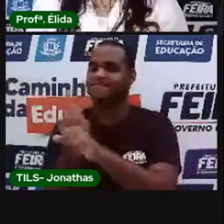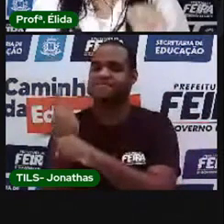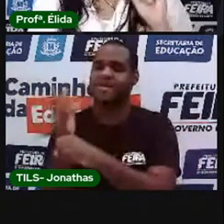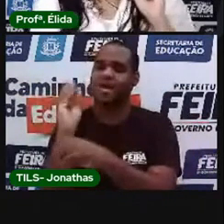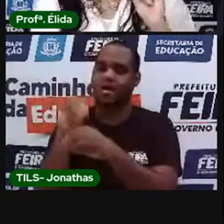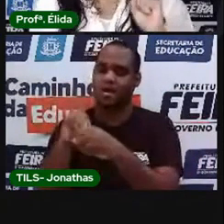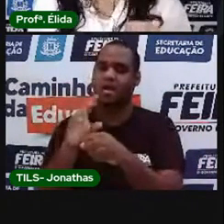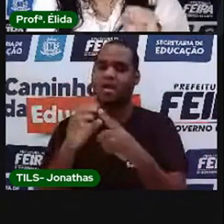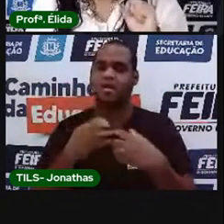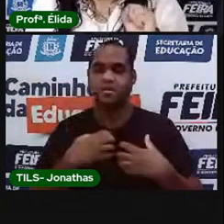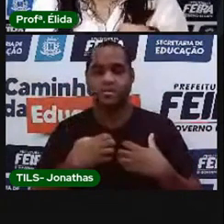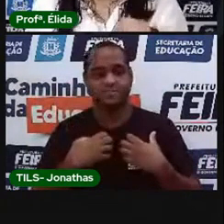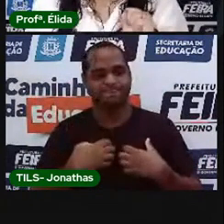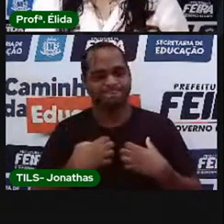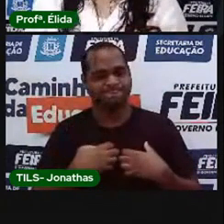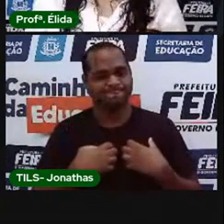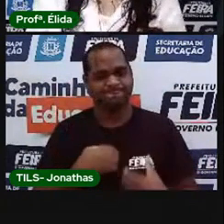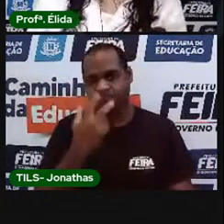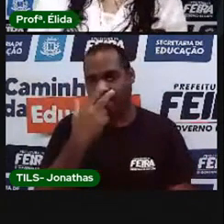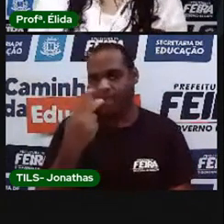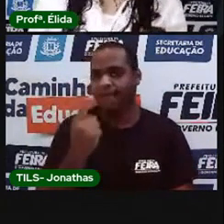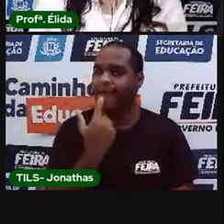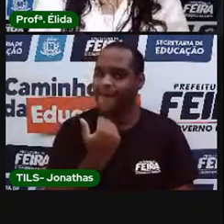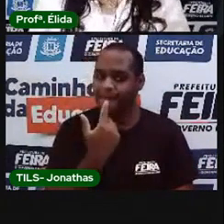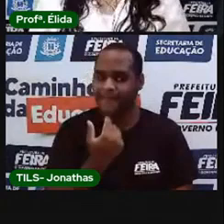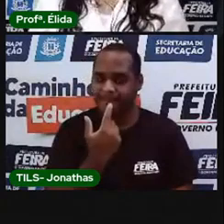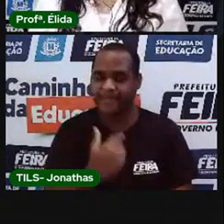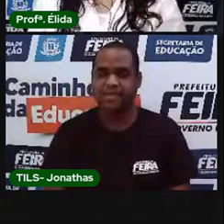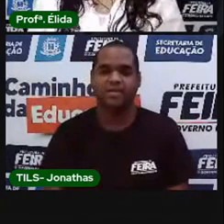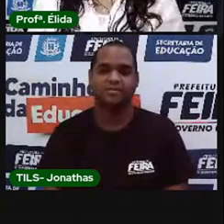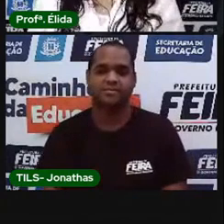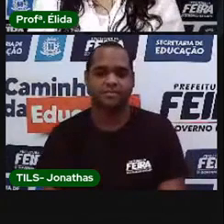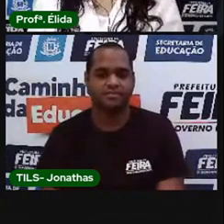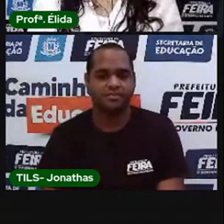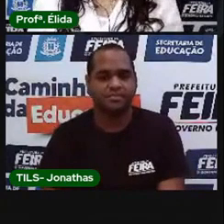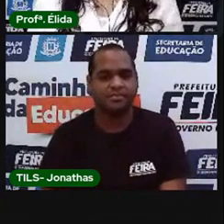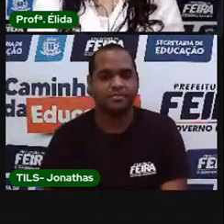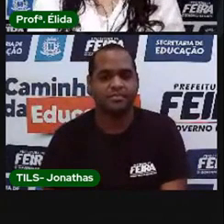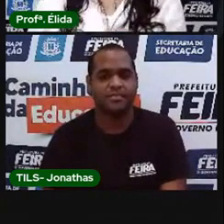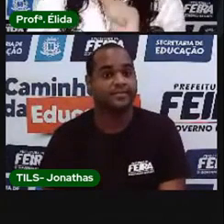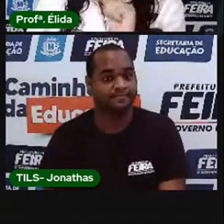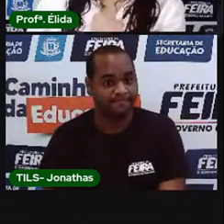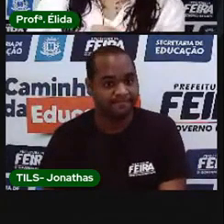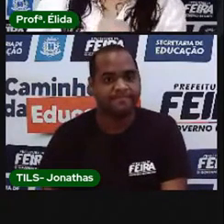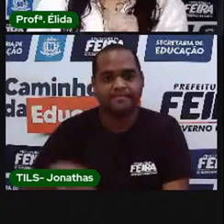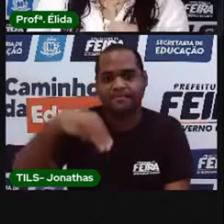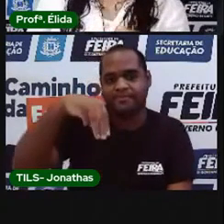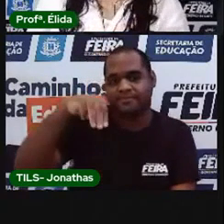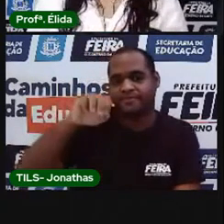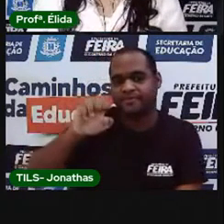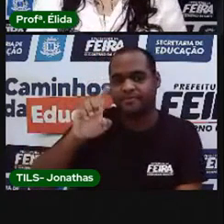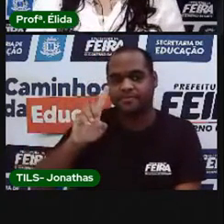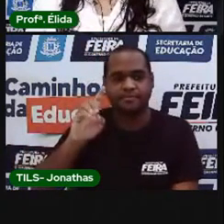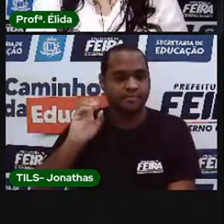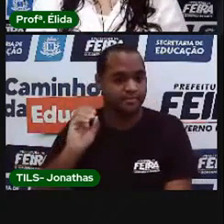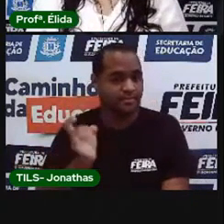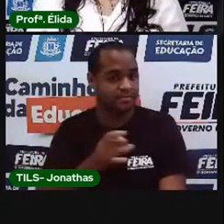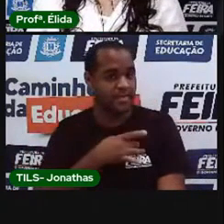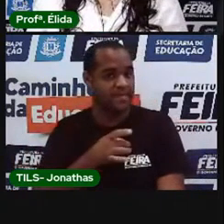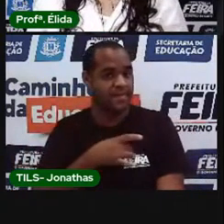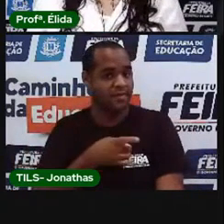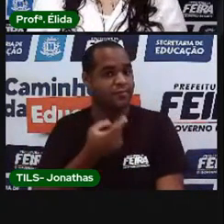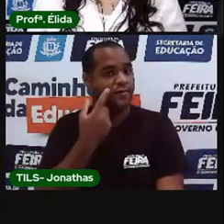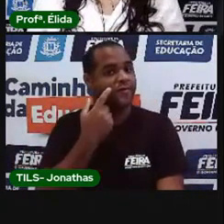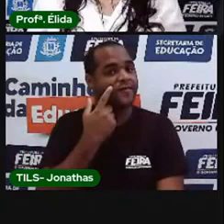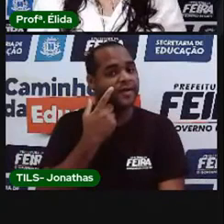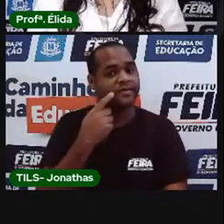vermelha. Qual será a próxima cor que nós vamos procurar? O medo. Vamos ver onde